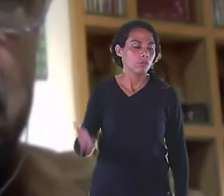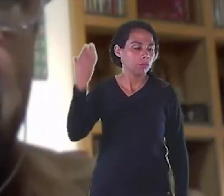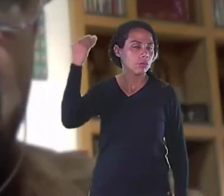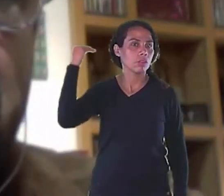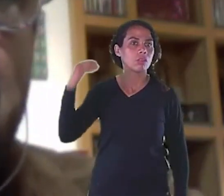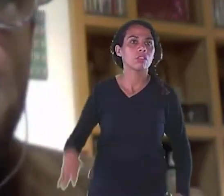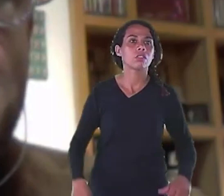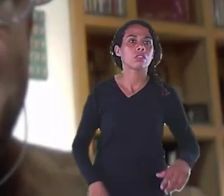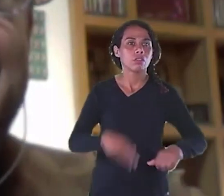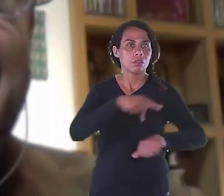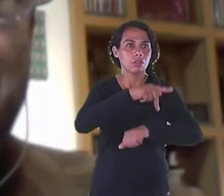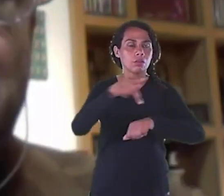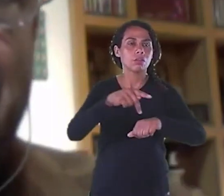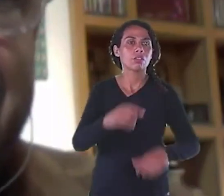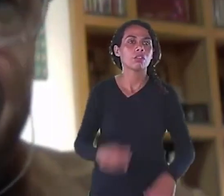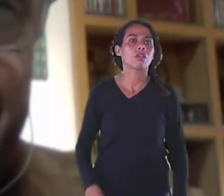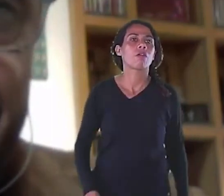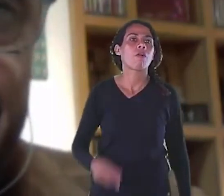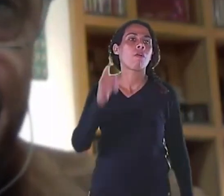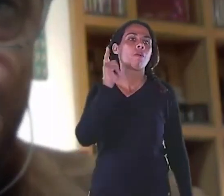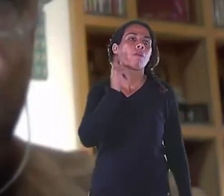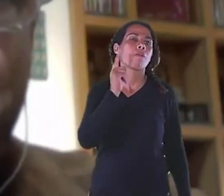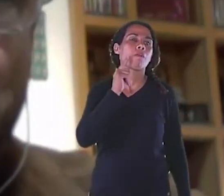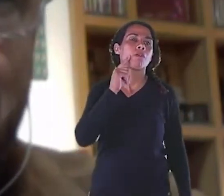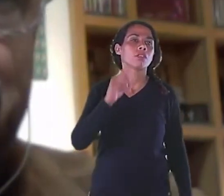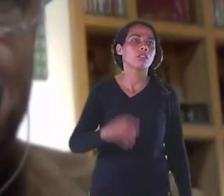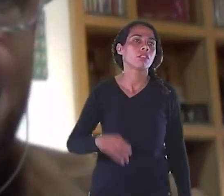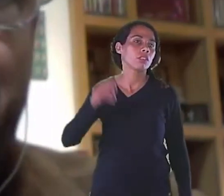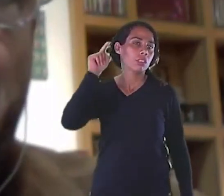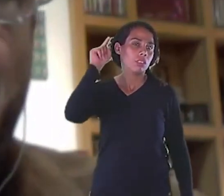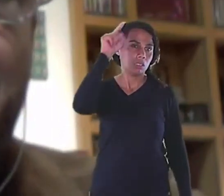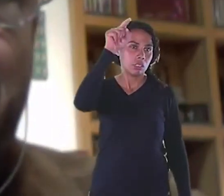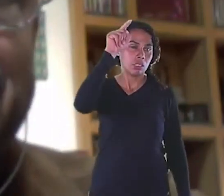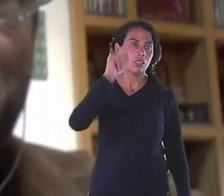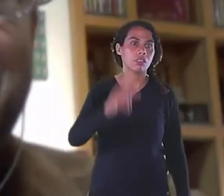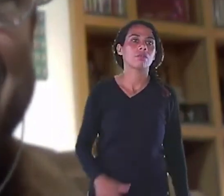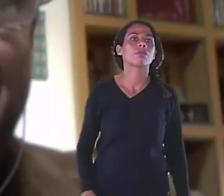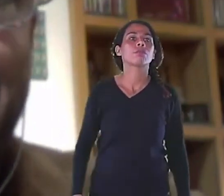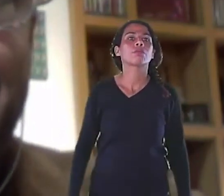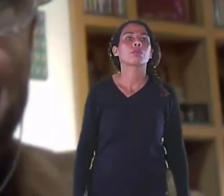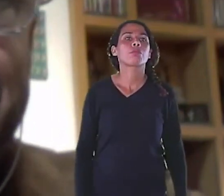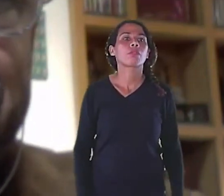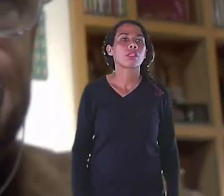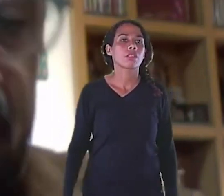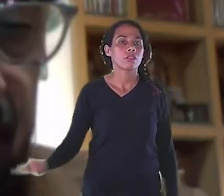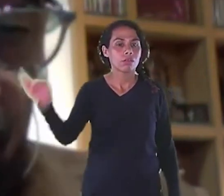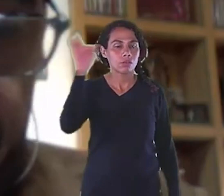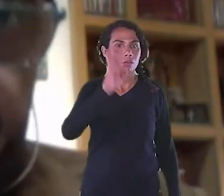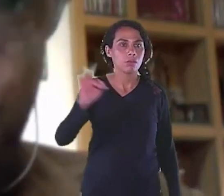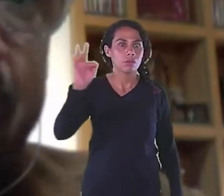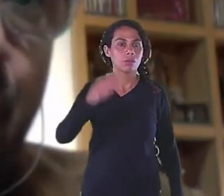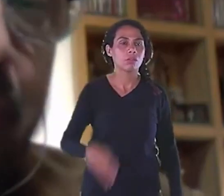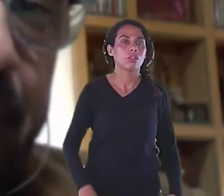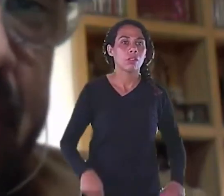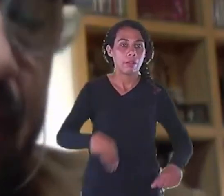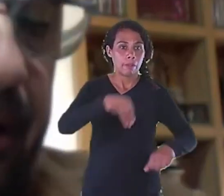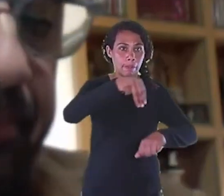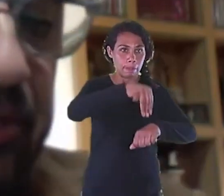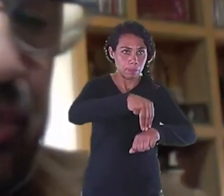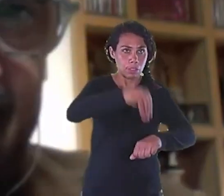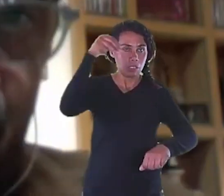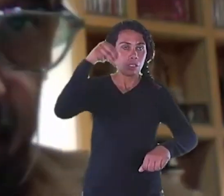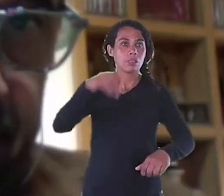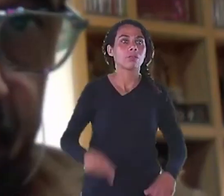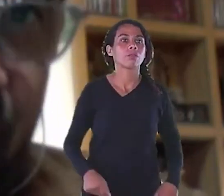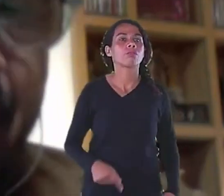Para os Estados Unidos Aliás Eu cheguei aí Eu morei um tempo Em Chicago Preparando Para fazer o mestrado Lá Por que eu ia Para